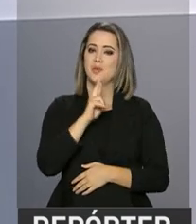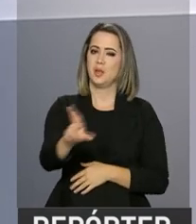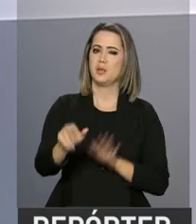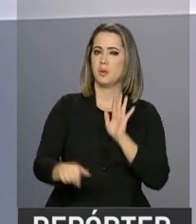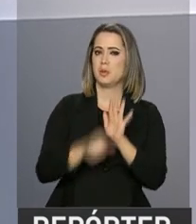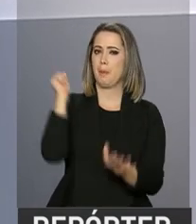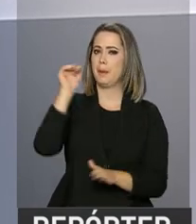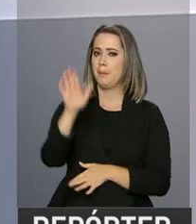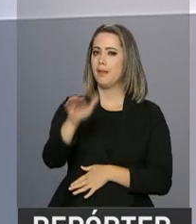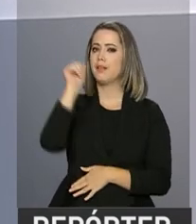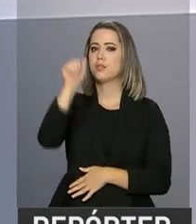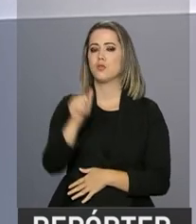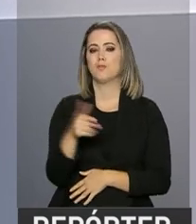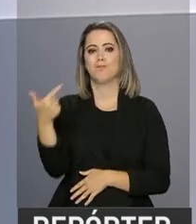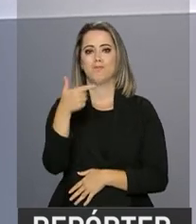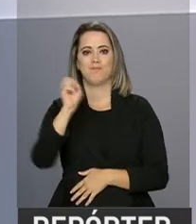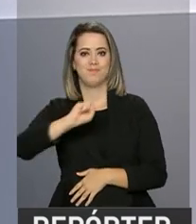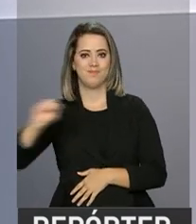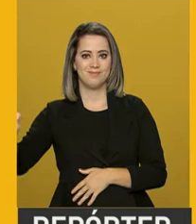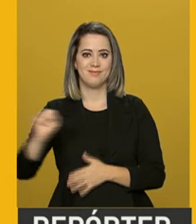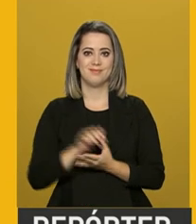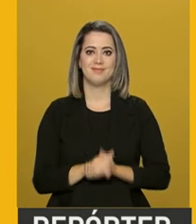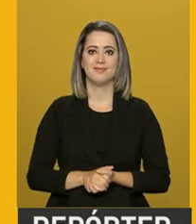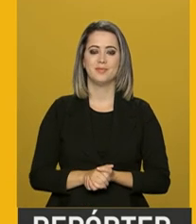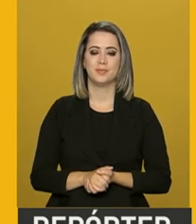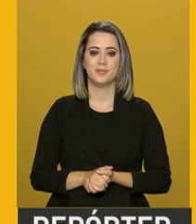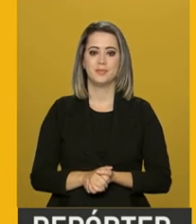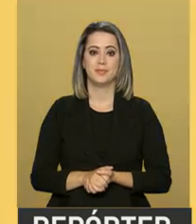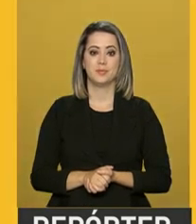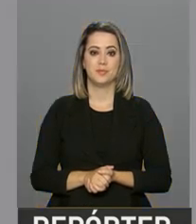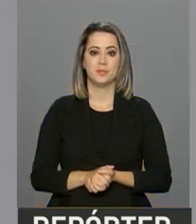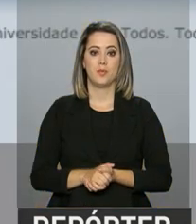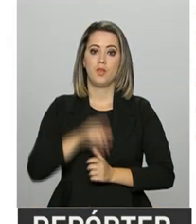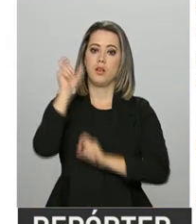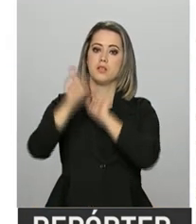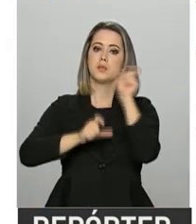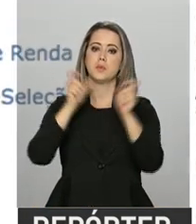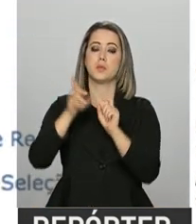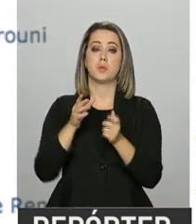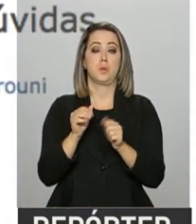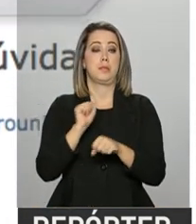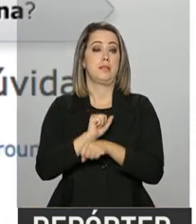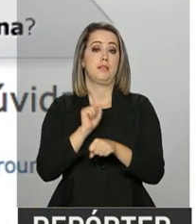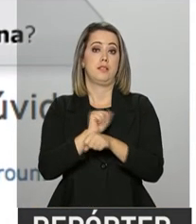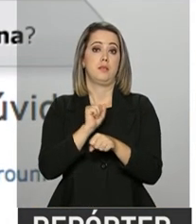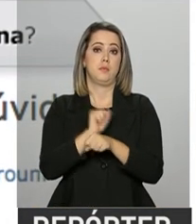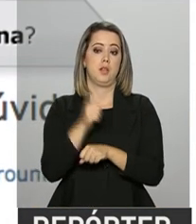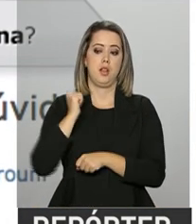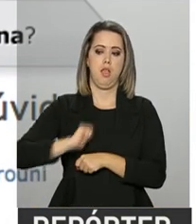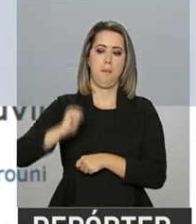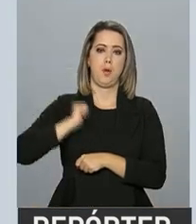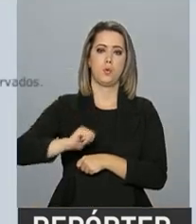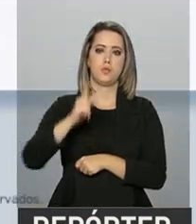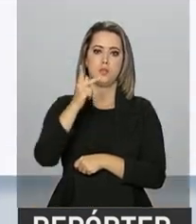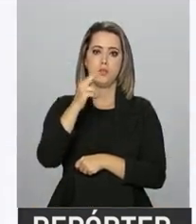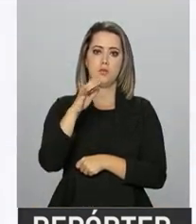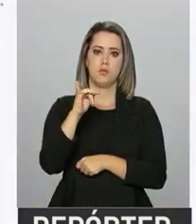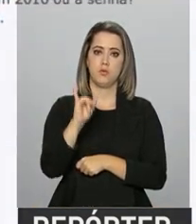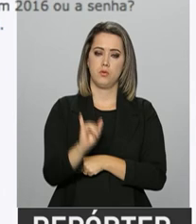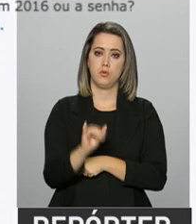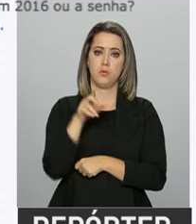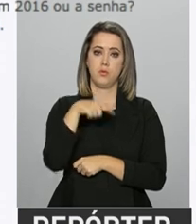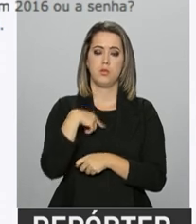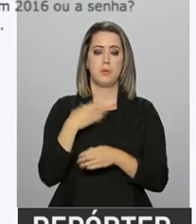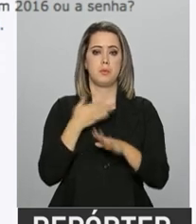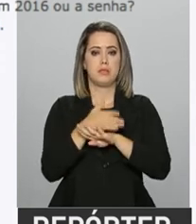primeira chamada para o segundo semestre. Os candidatos a uma bolsa pelo ProUni devem acessar o site. Para